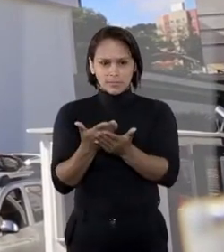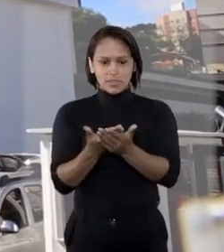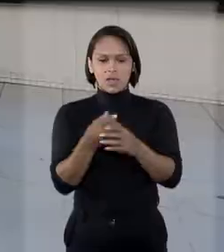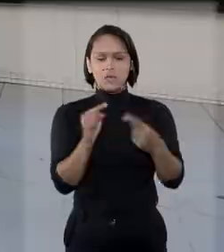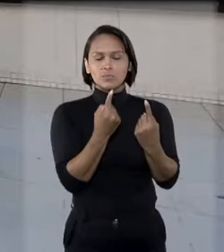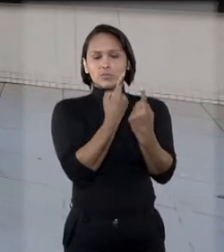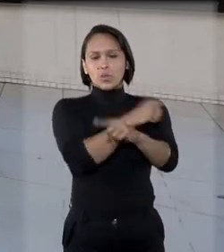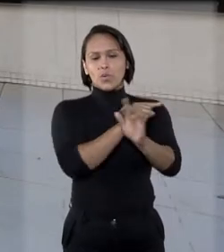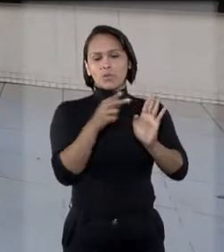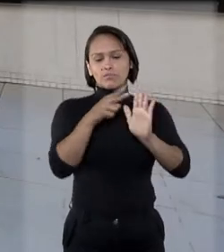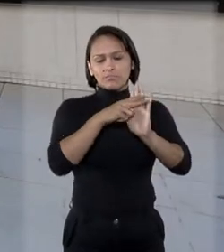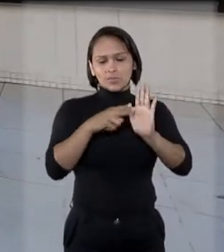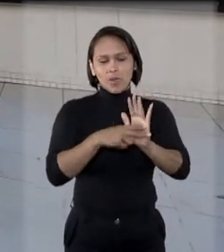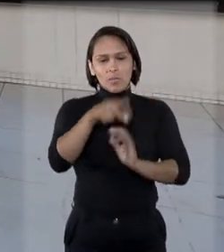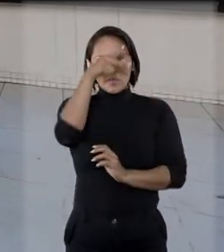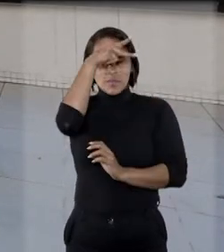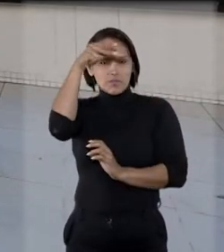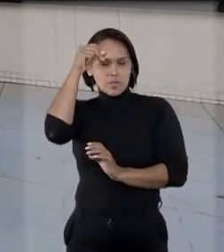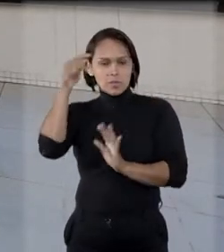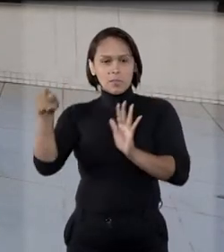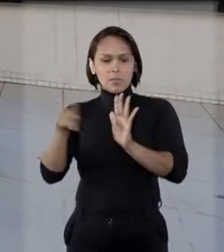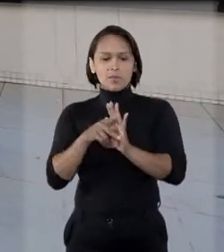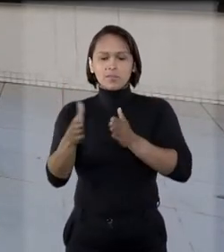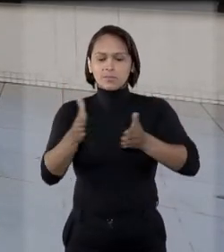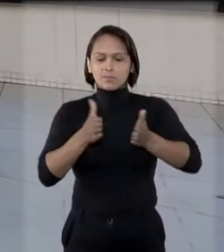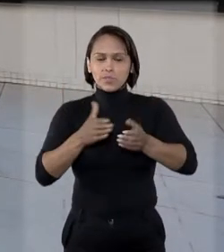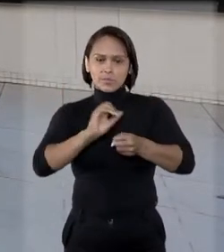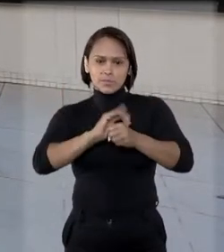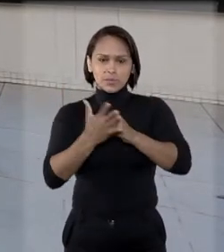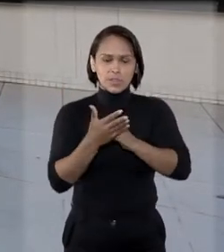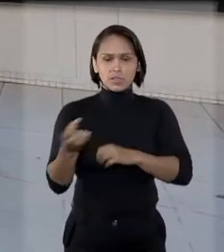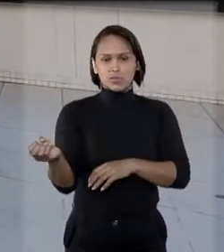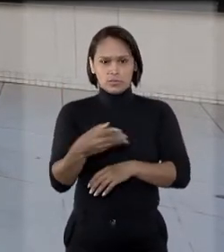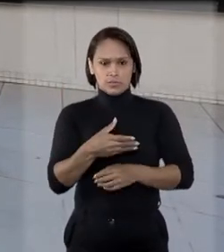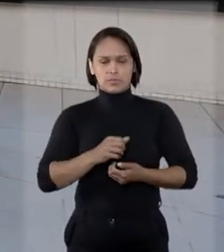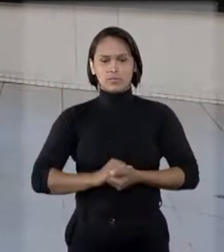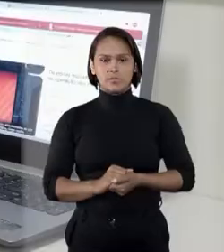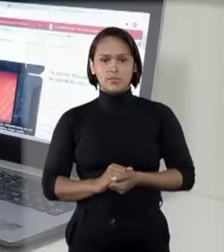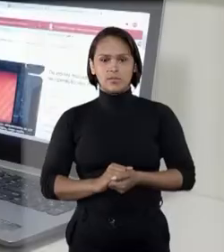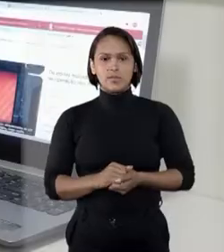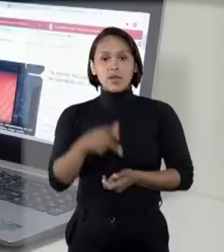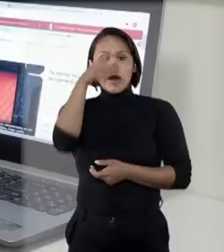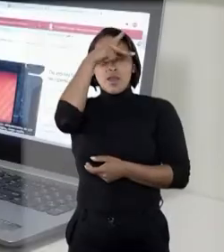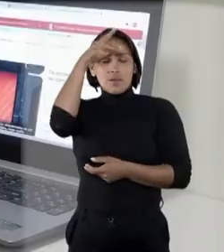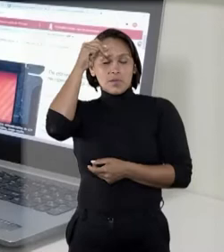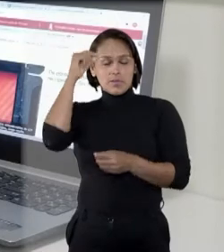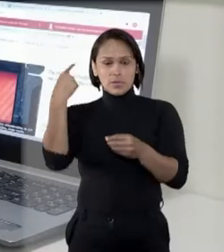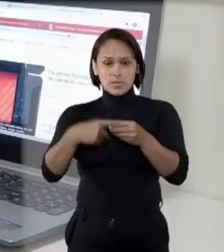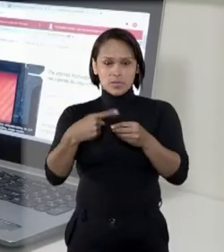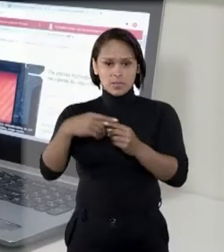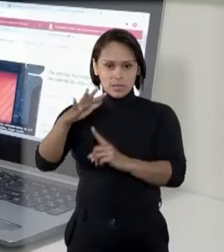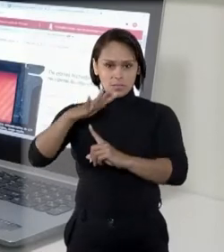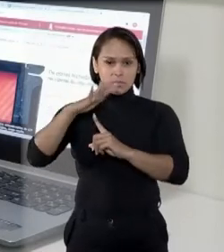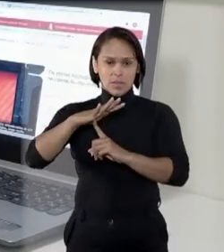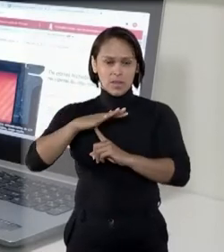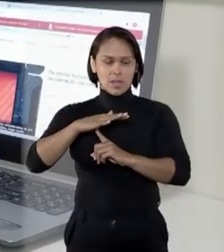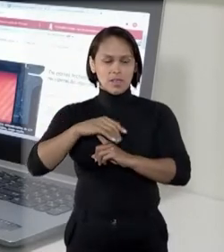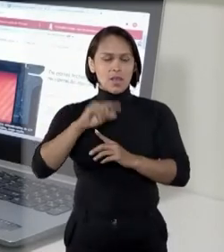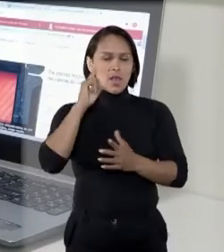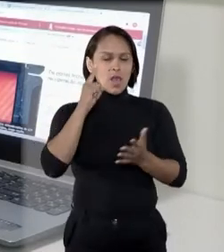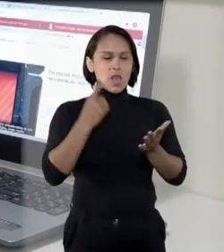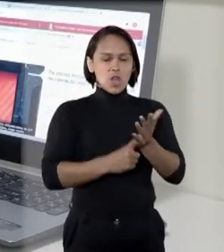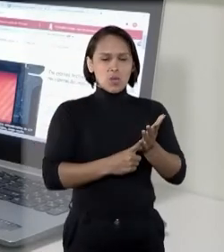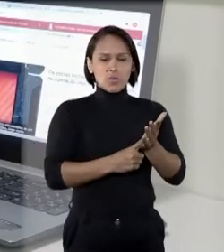o que contrariou normas da Prefeitura para o controle da pandemia do novo coronavírus. A Prefeitura de Londrina alegou que a decisão